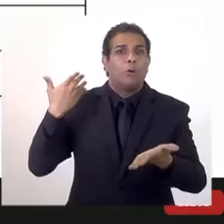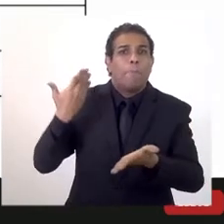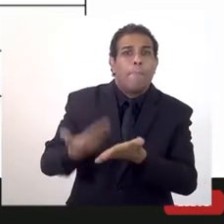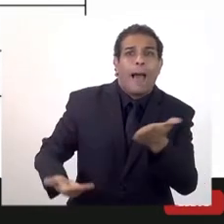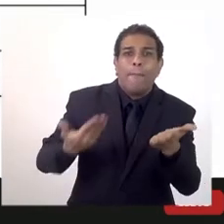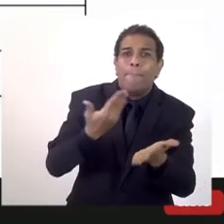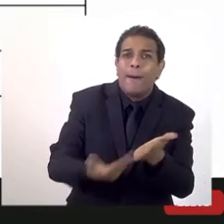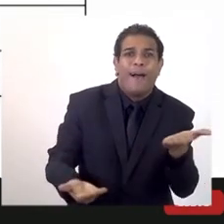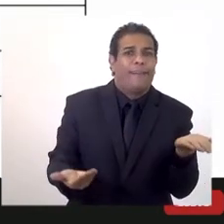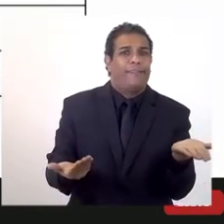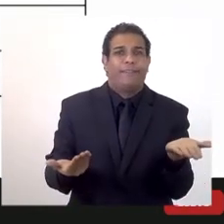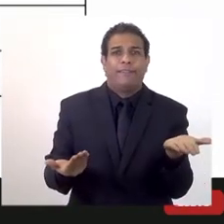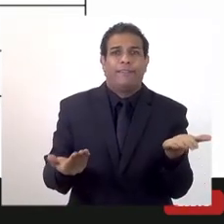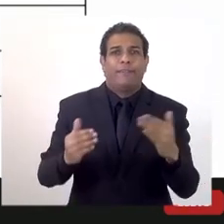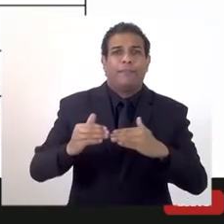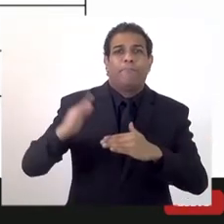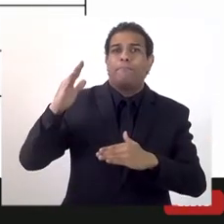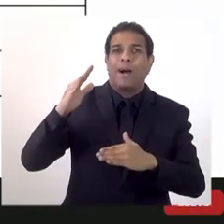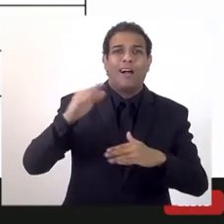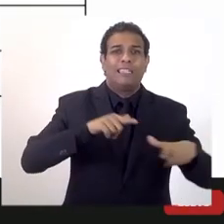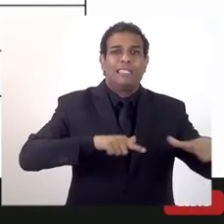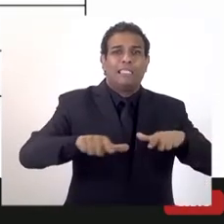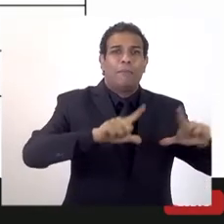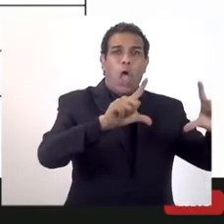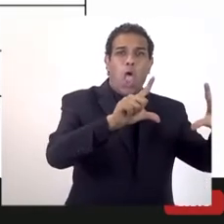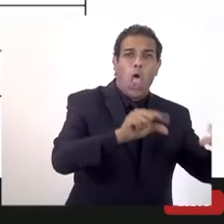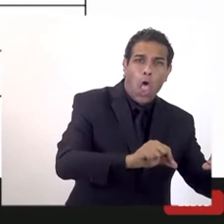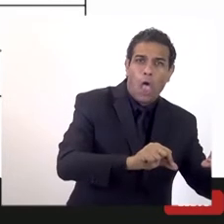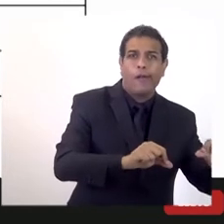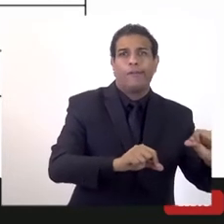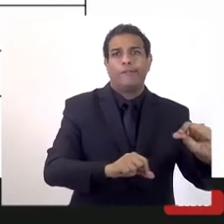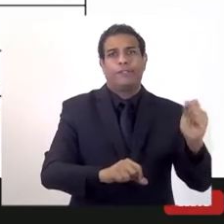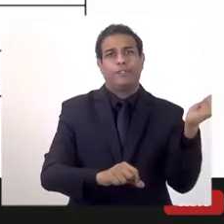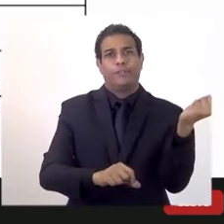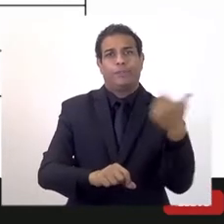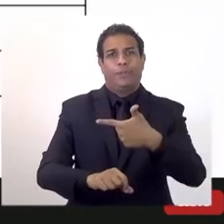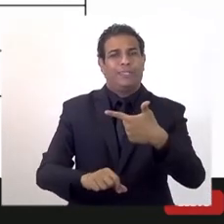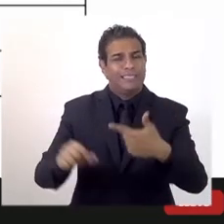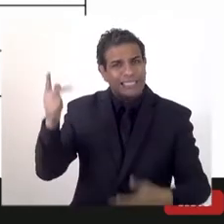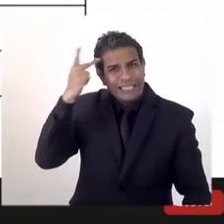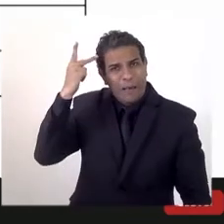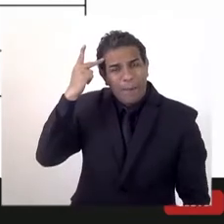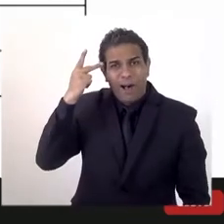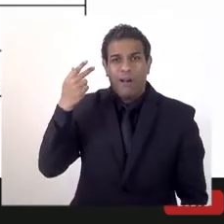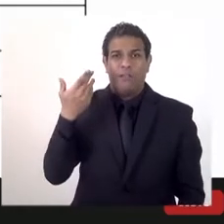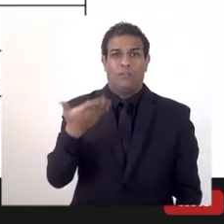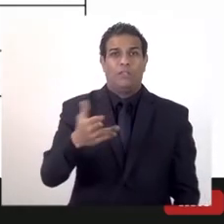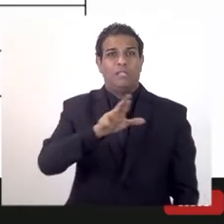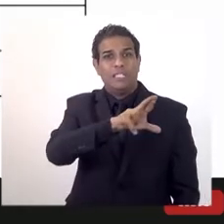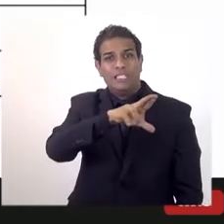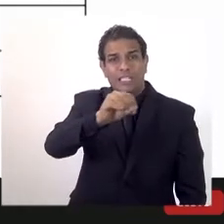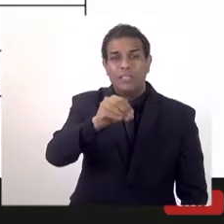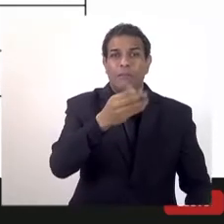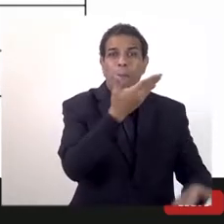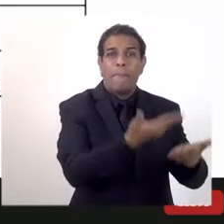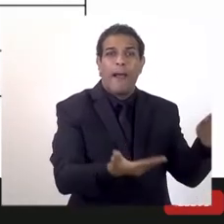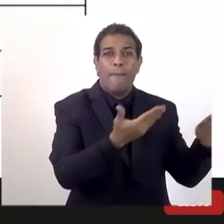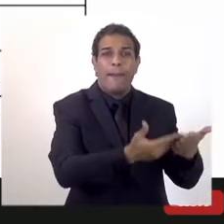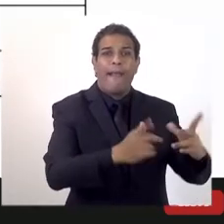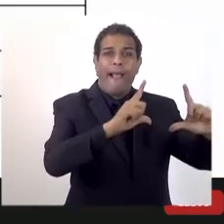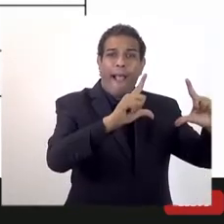a cidade de Janeiro perde três vezes mais emprego do a cidade de São Paulo, o Estado do Rio de Janeiro perde mais emprego do que